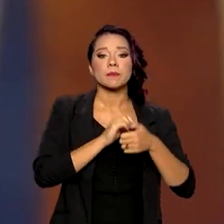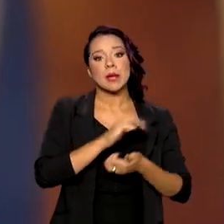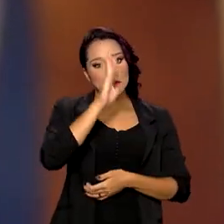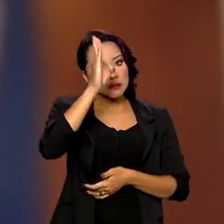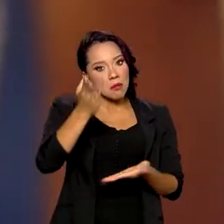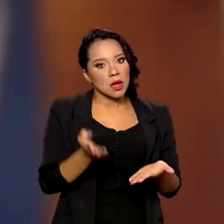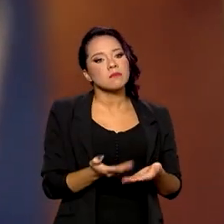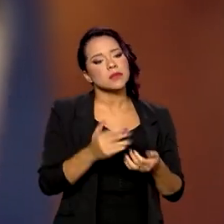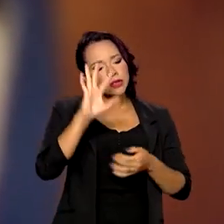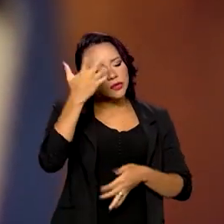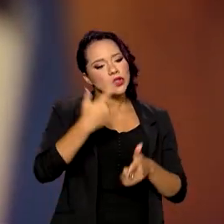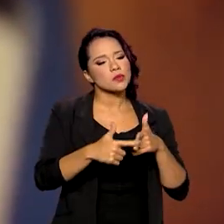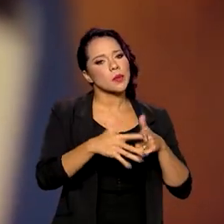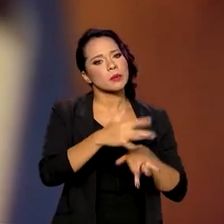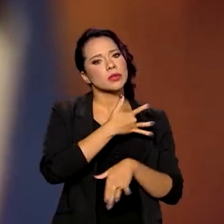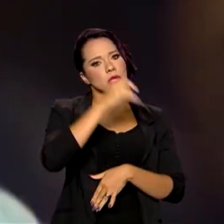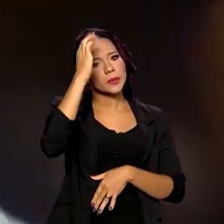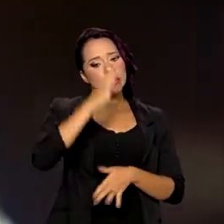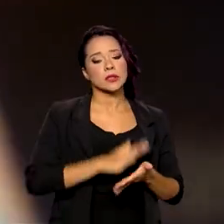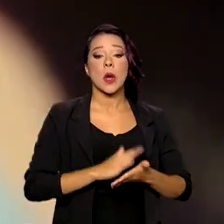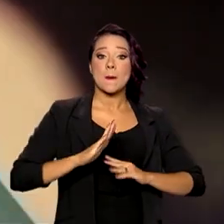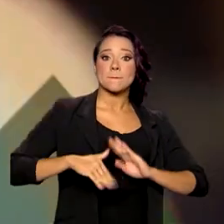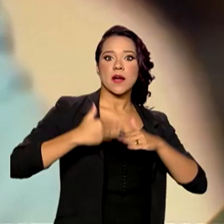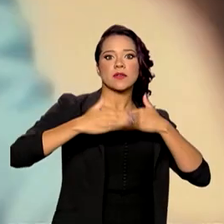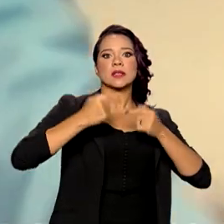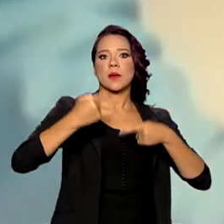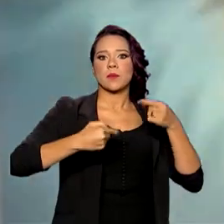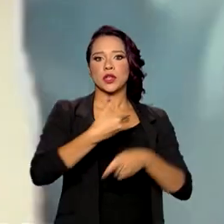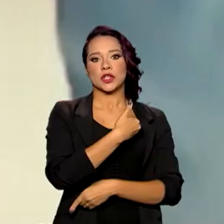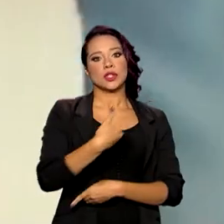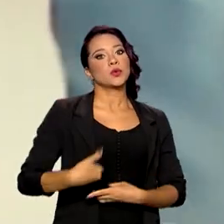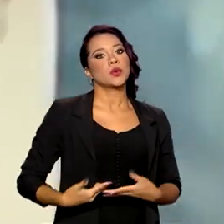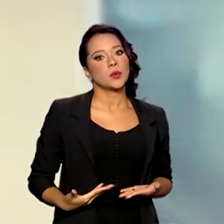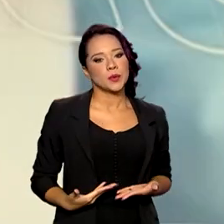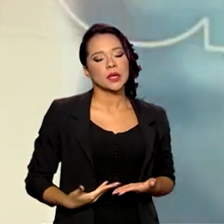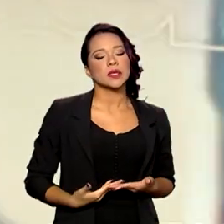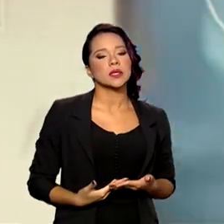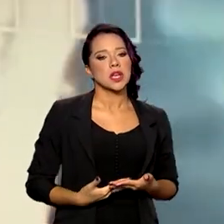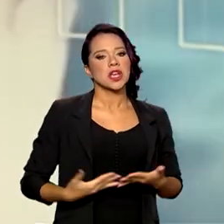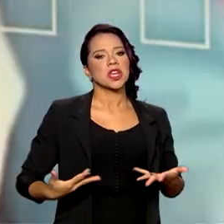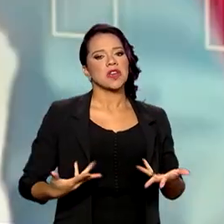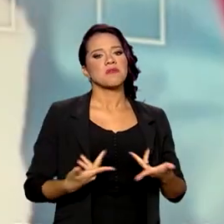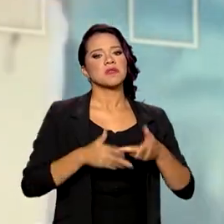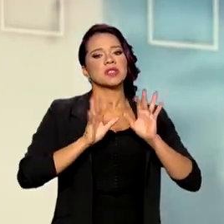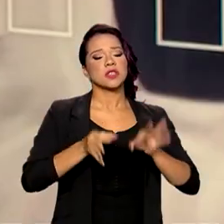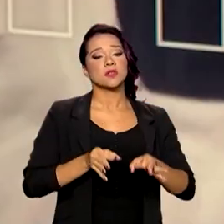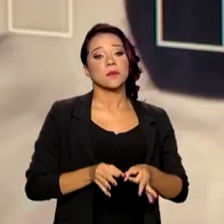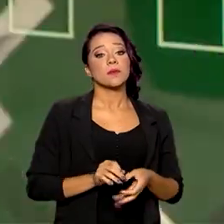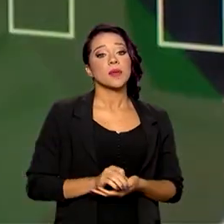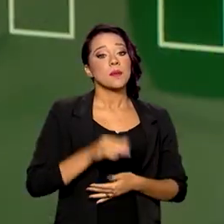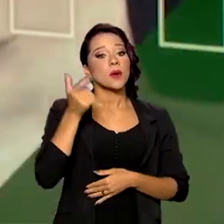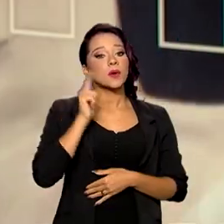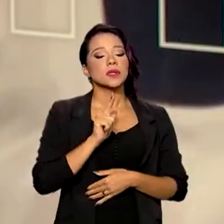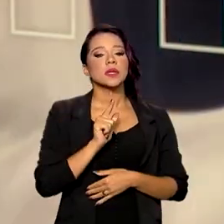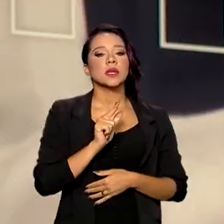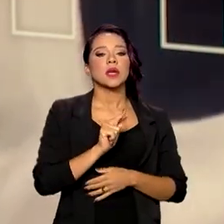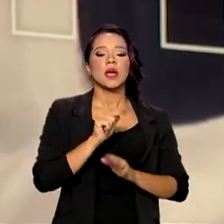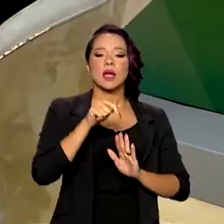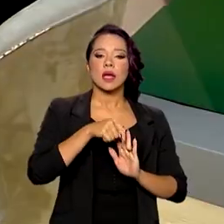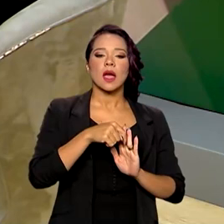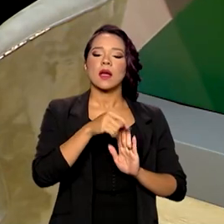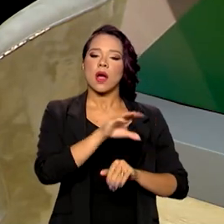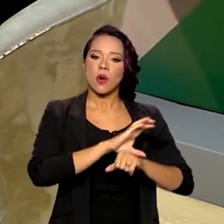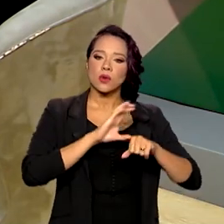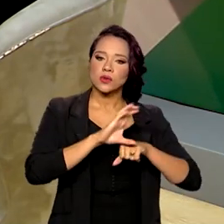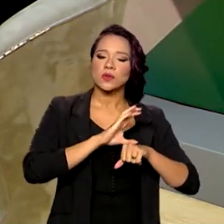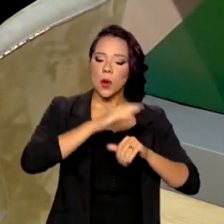do Brasil para avançarmos em políticas públicas efetivas para cumprir o preceito da nossa